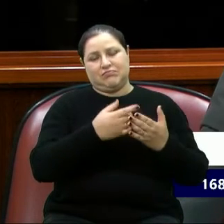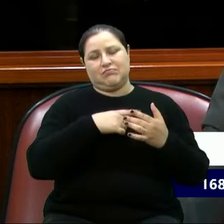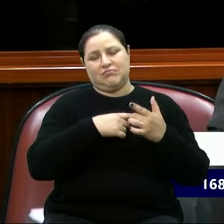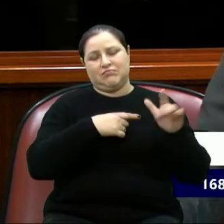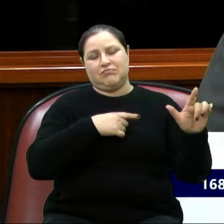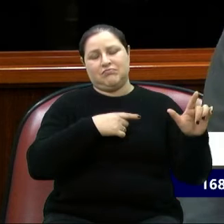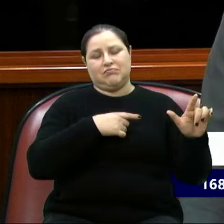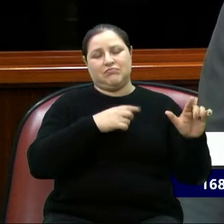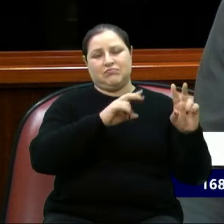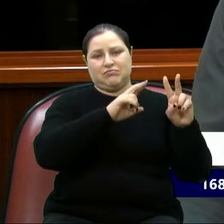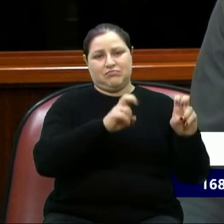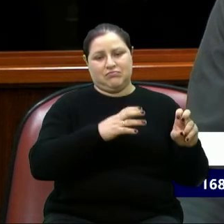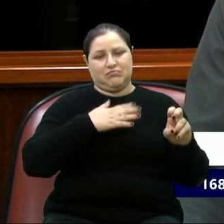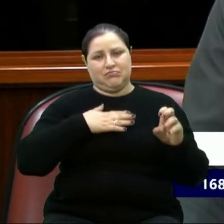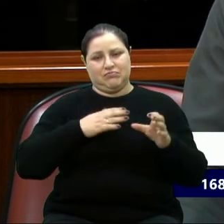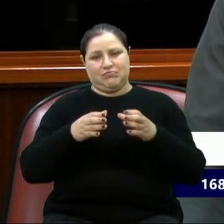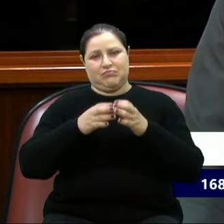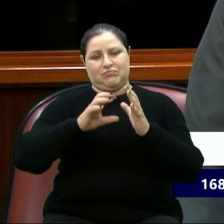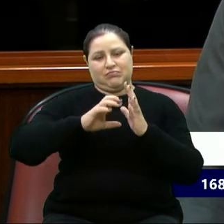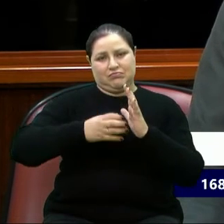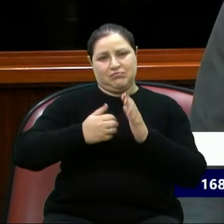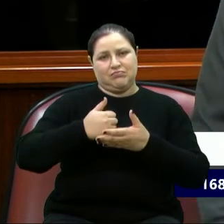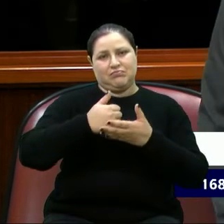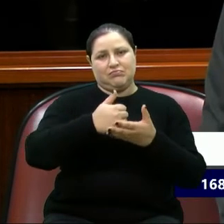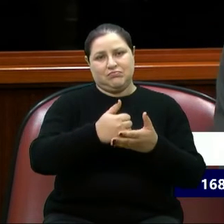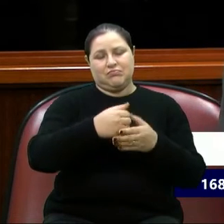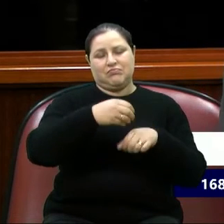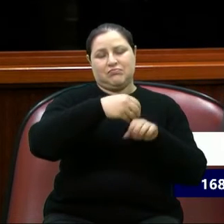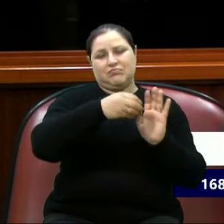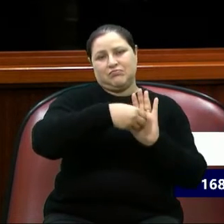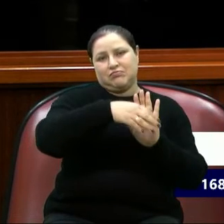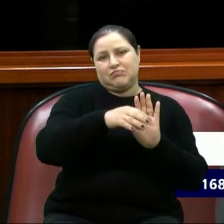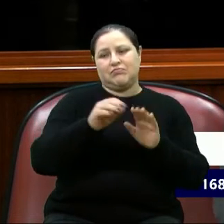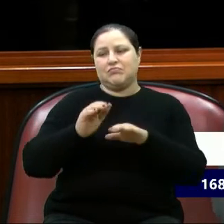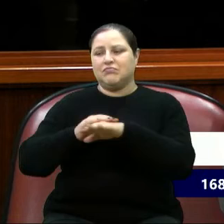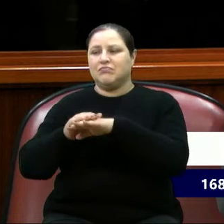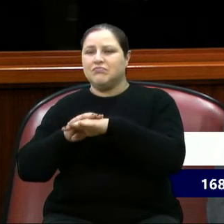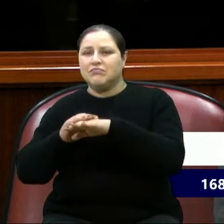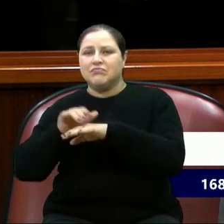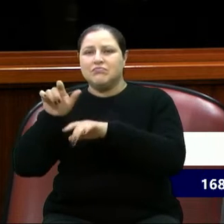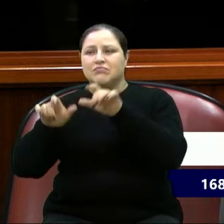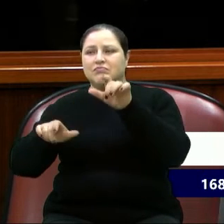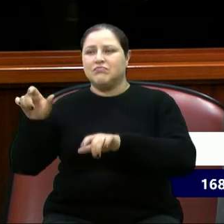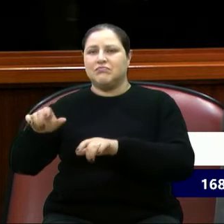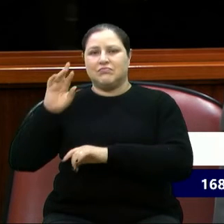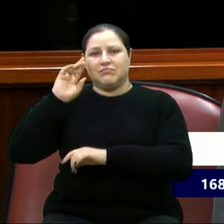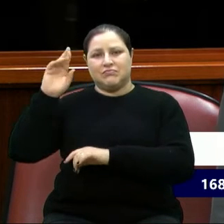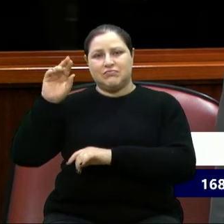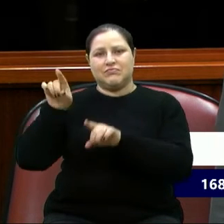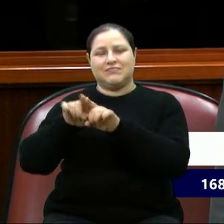mandato contribuiu nessa indicação, conversando com os diretores, falando com a nossa secretária. No momento